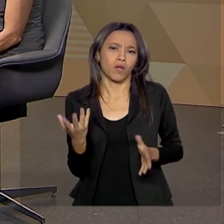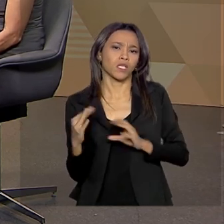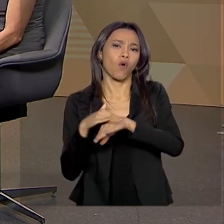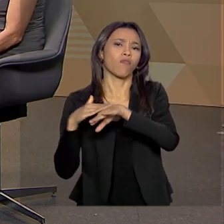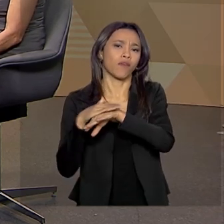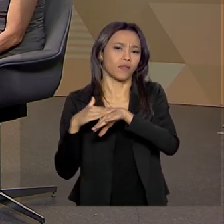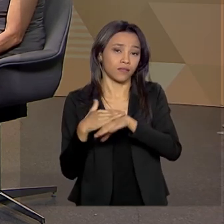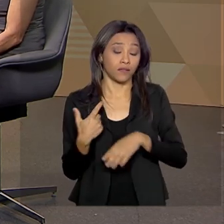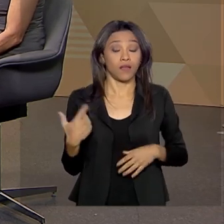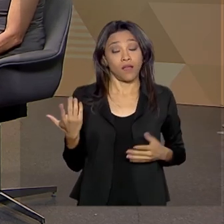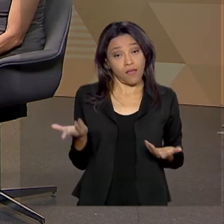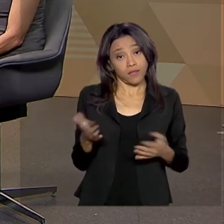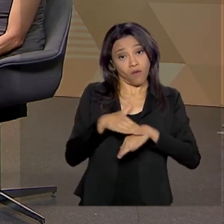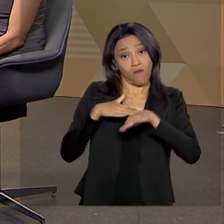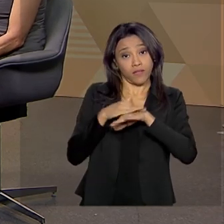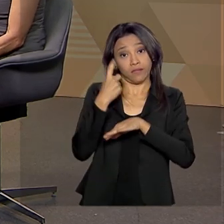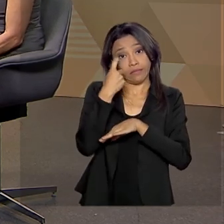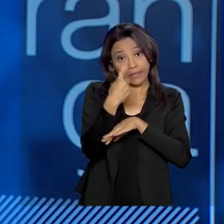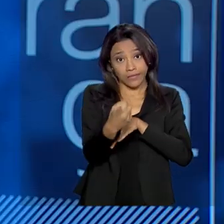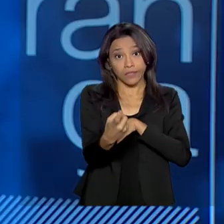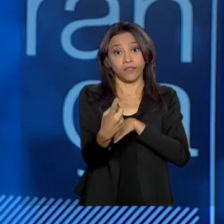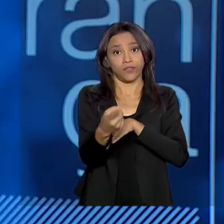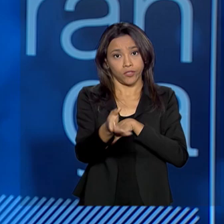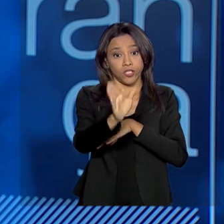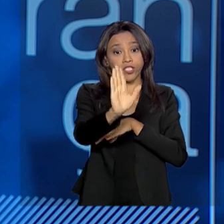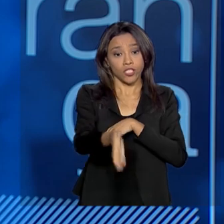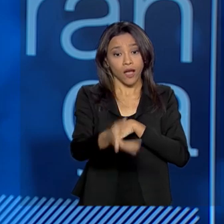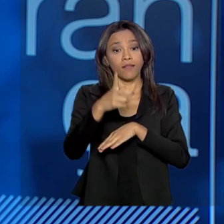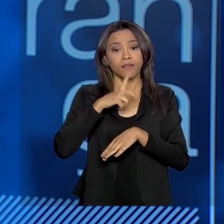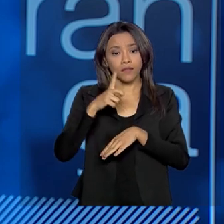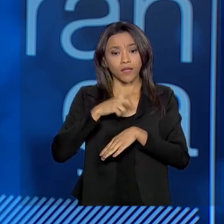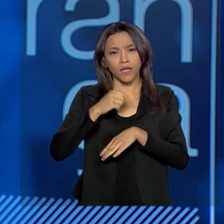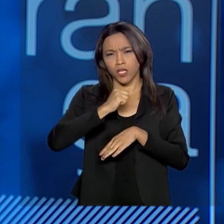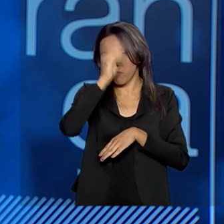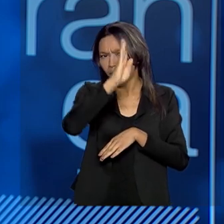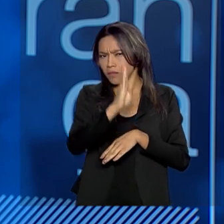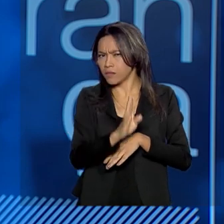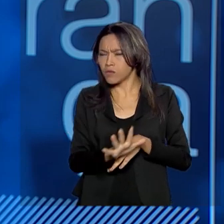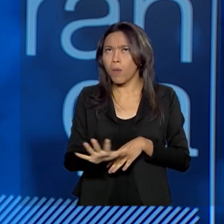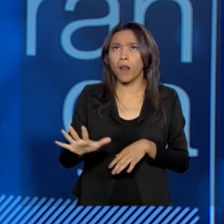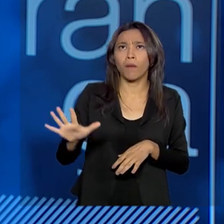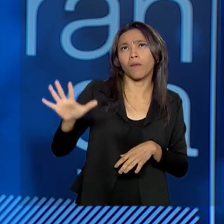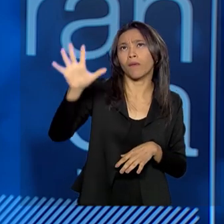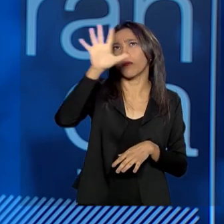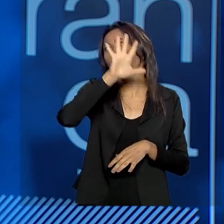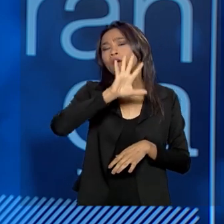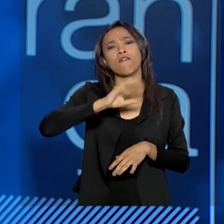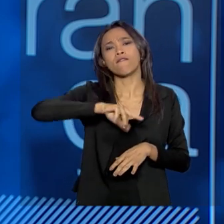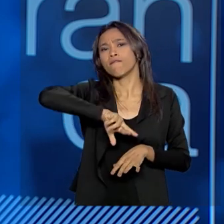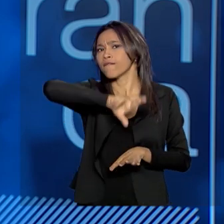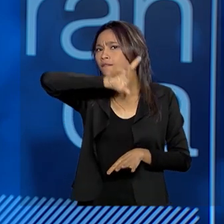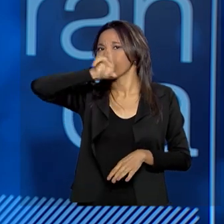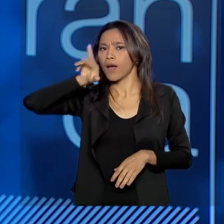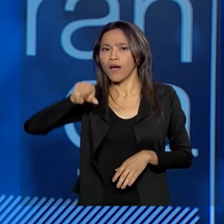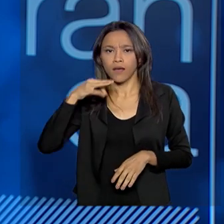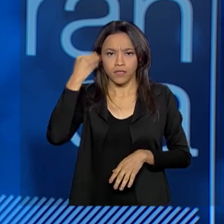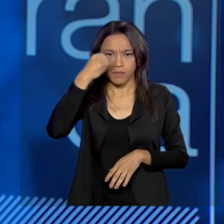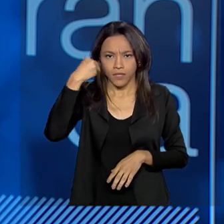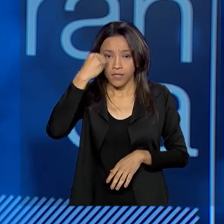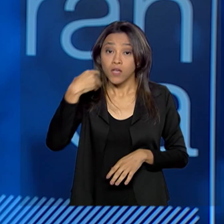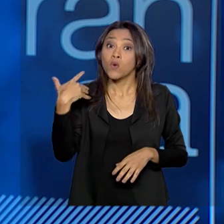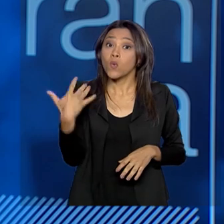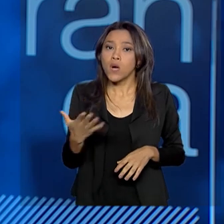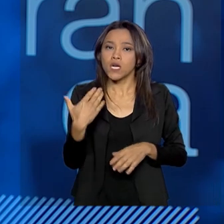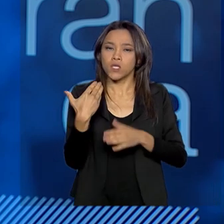extremamente interessante e já existem, rodando no país, várias experiências. Quando se começa a trabalhar um